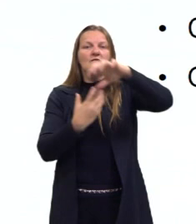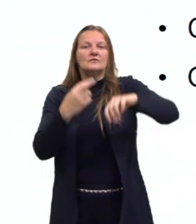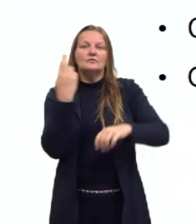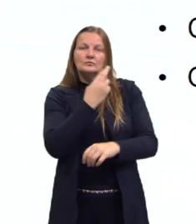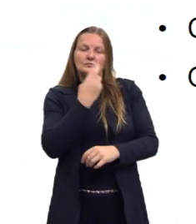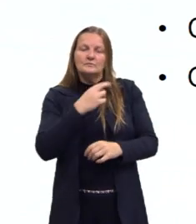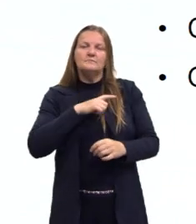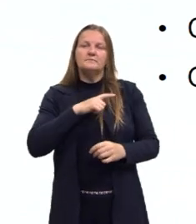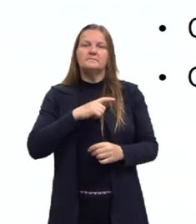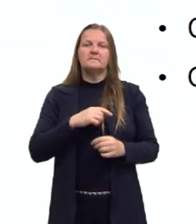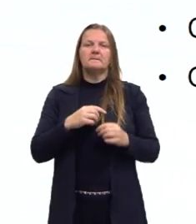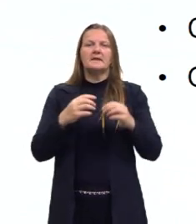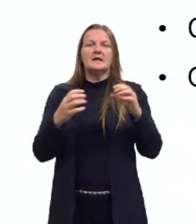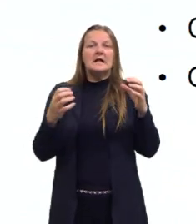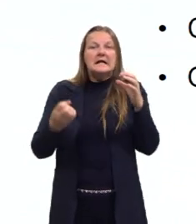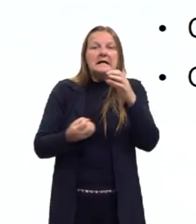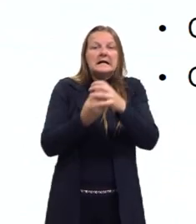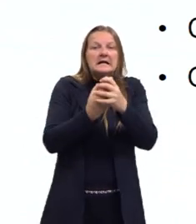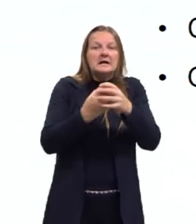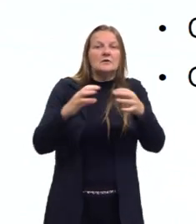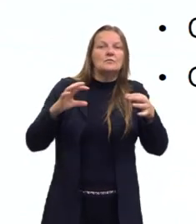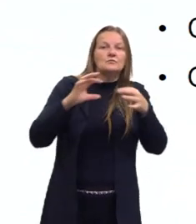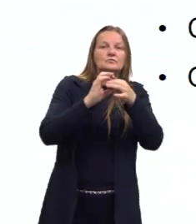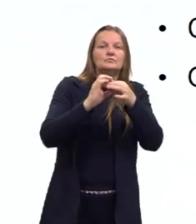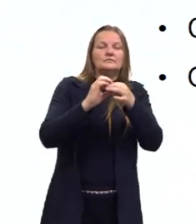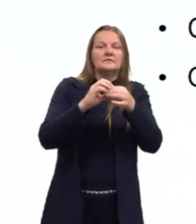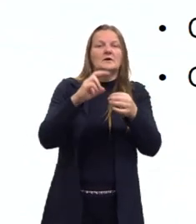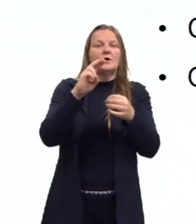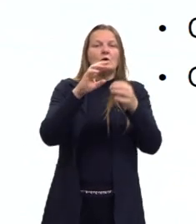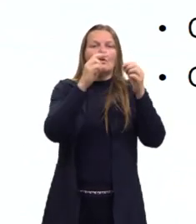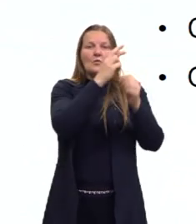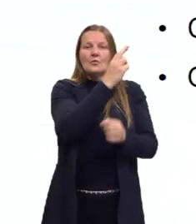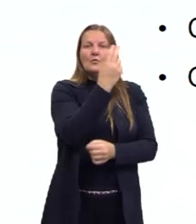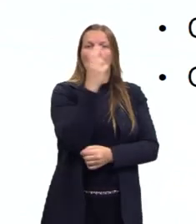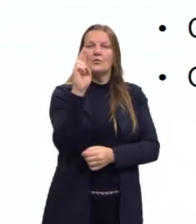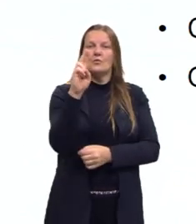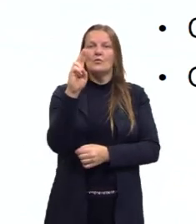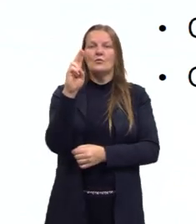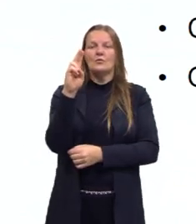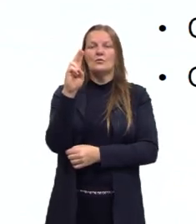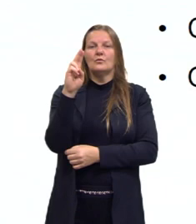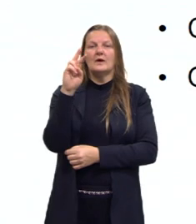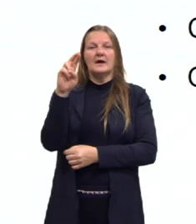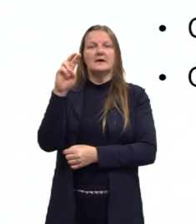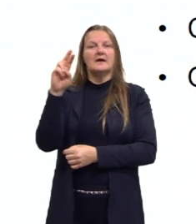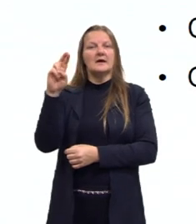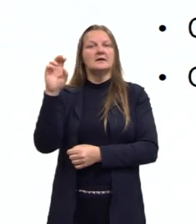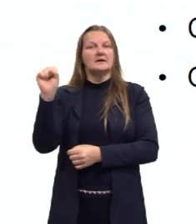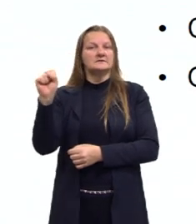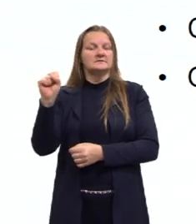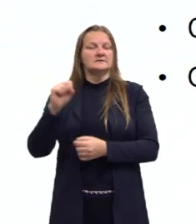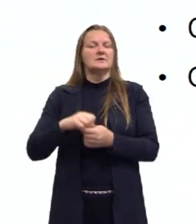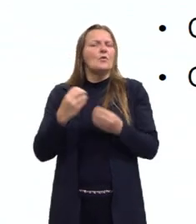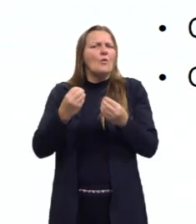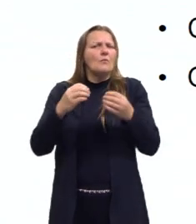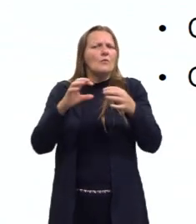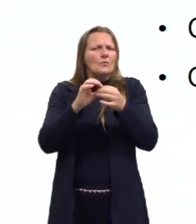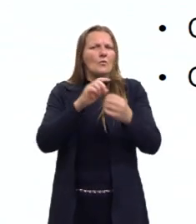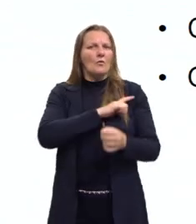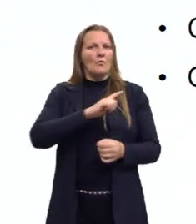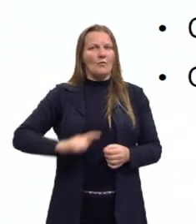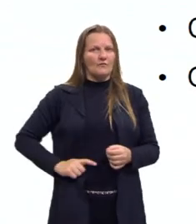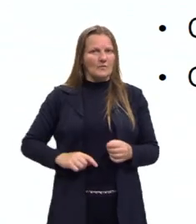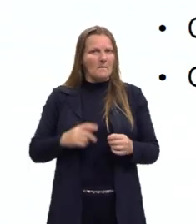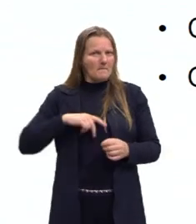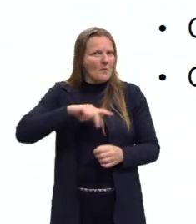acabar formando a União Soviética e a gente vai se perguntar se a União Soviética foi governada pelo povo.